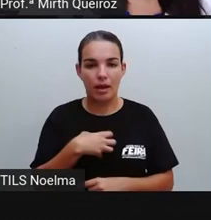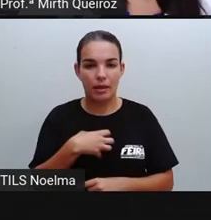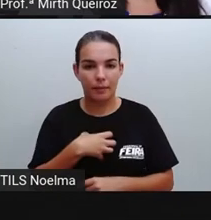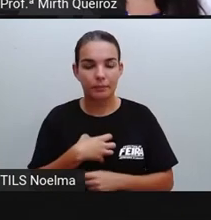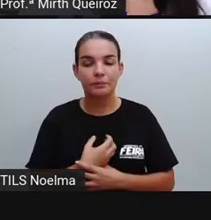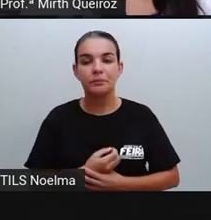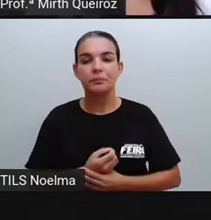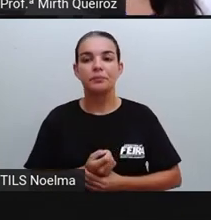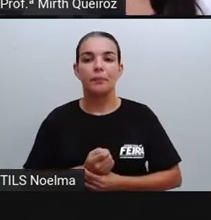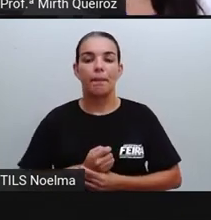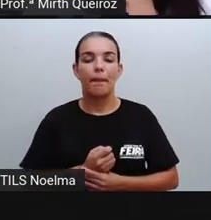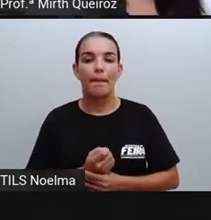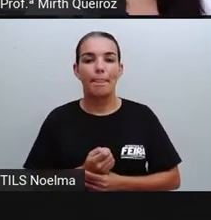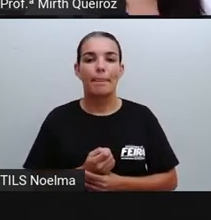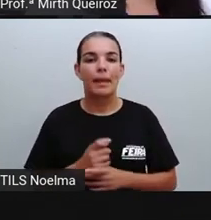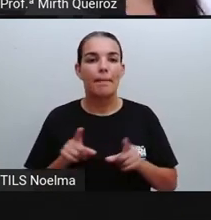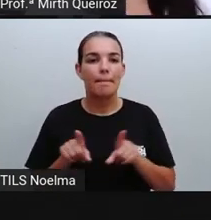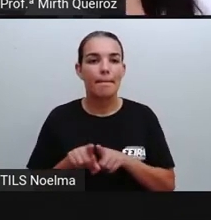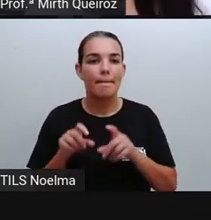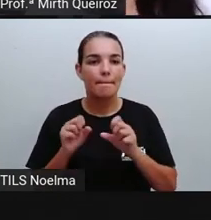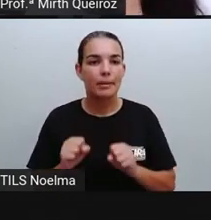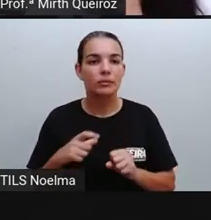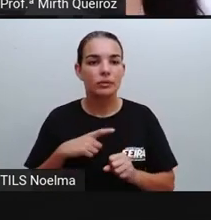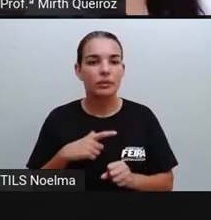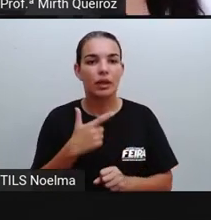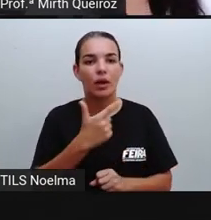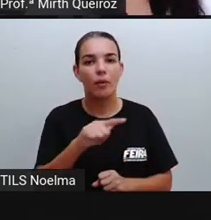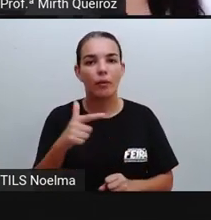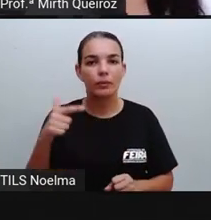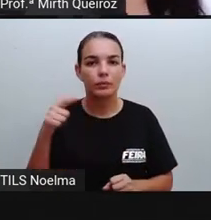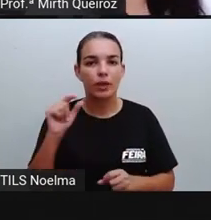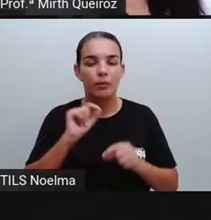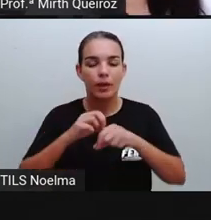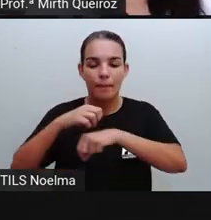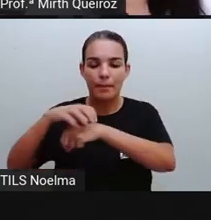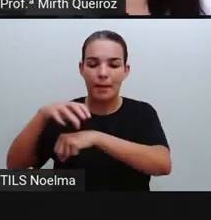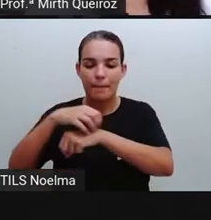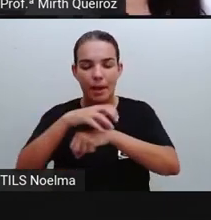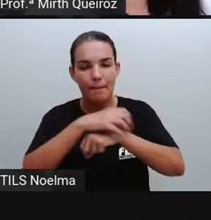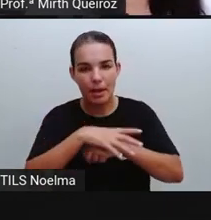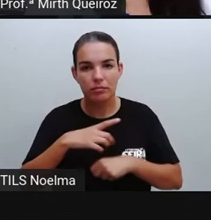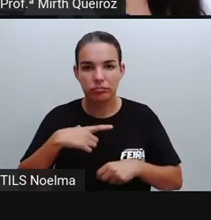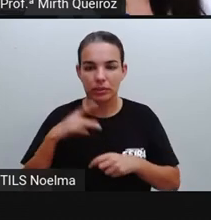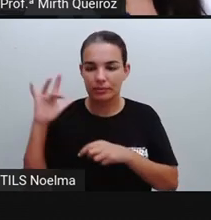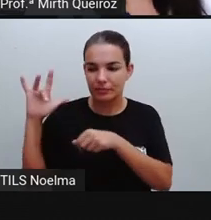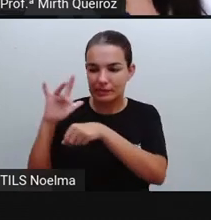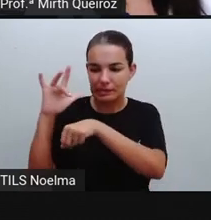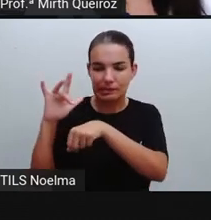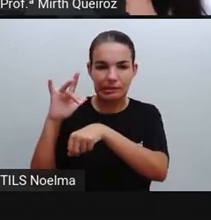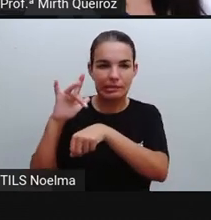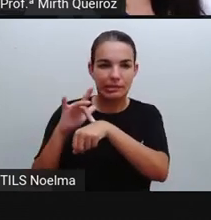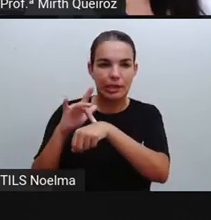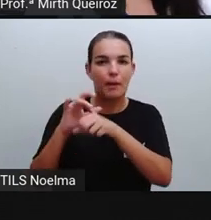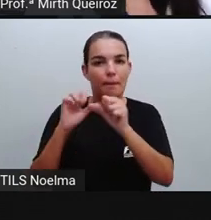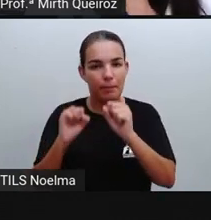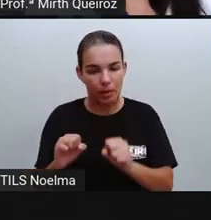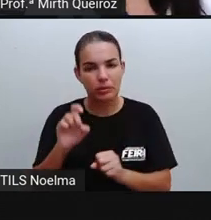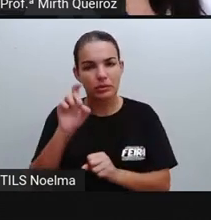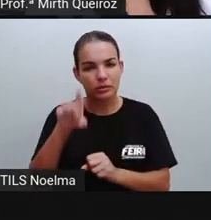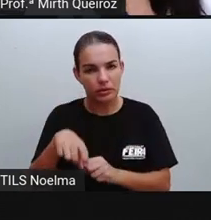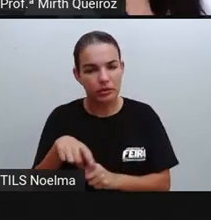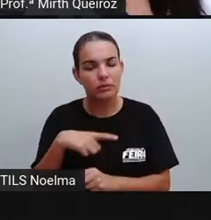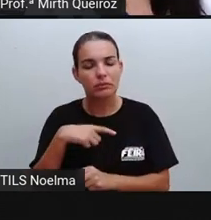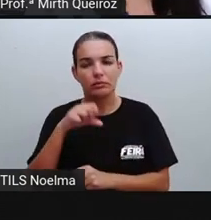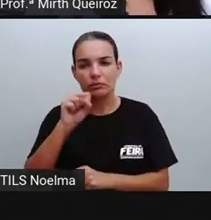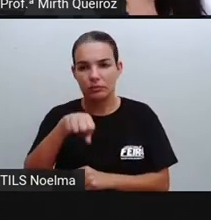haver outros tipos de transmissão do vírus da dengue, além da picada da fêmea, né? Pode sim, como